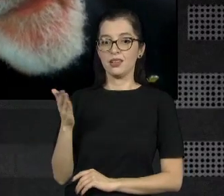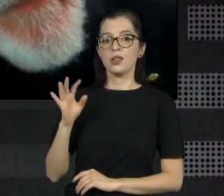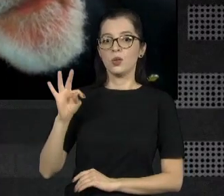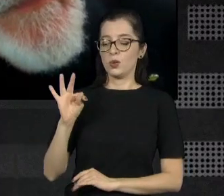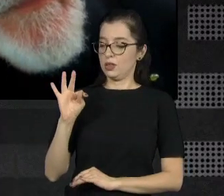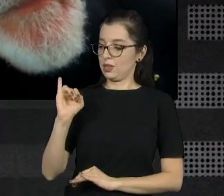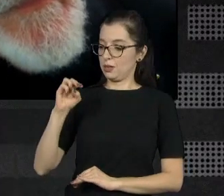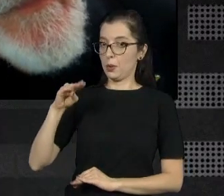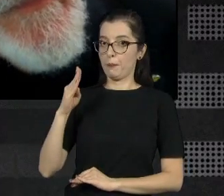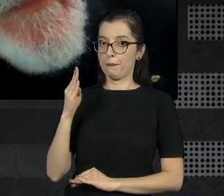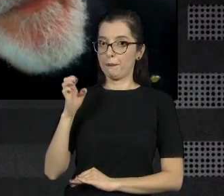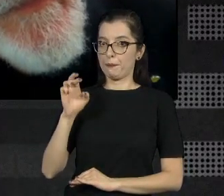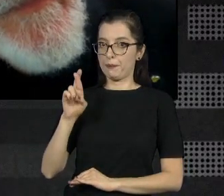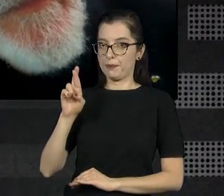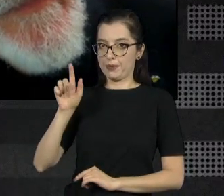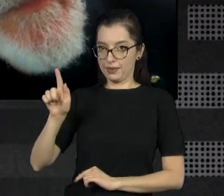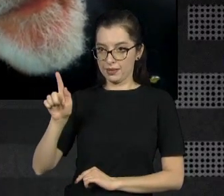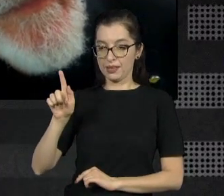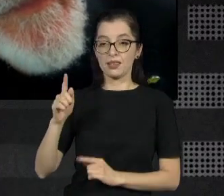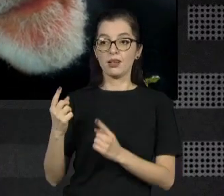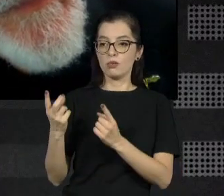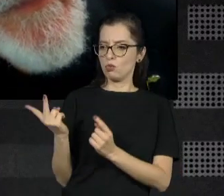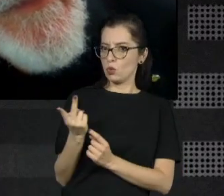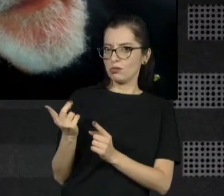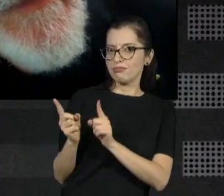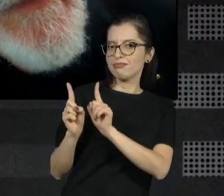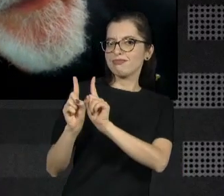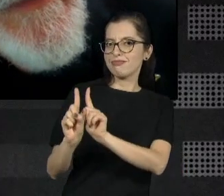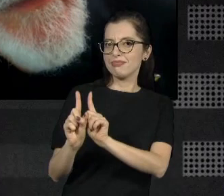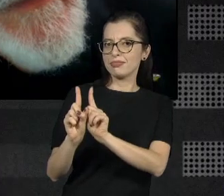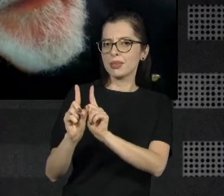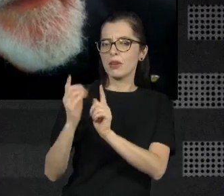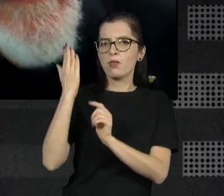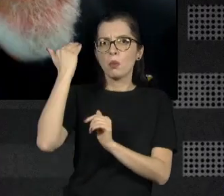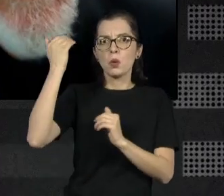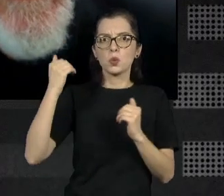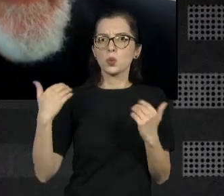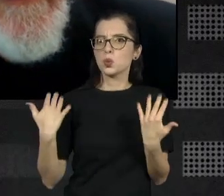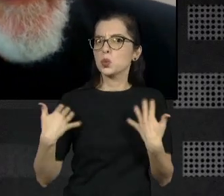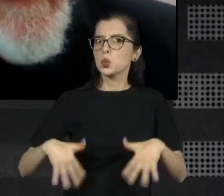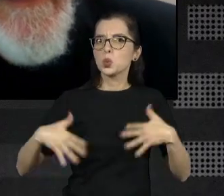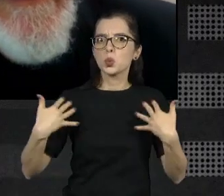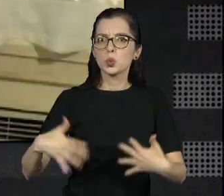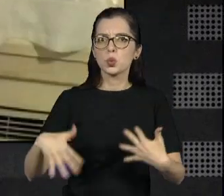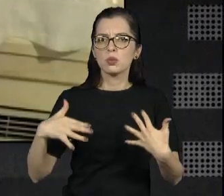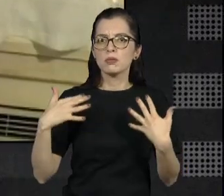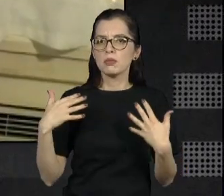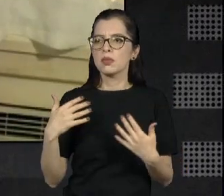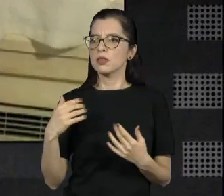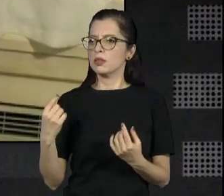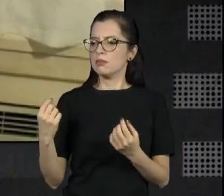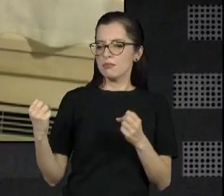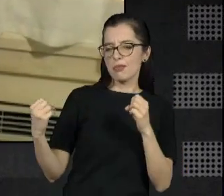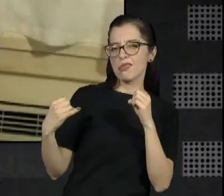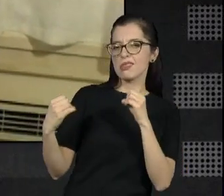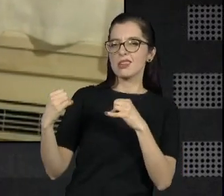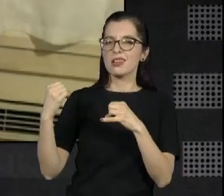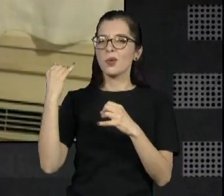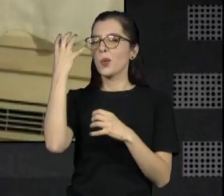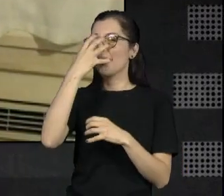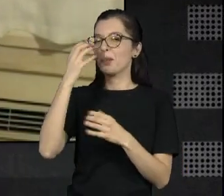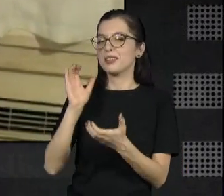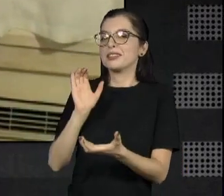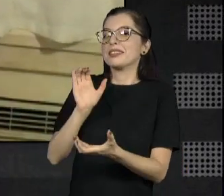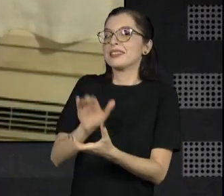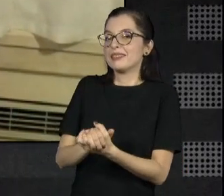Natália brilharam num casal sensacional e romântico que eu tinha numa das minhas